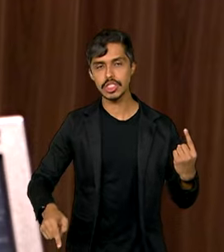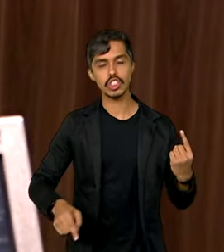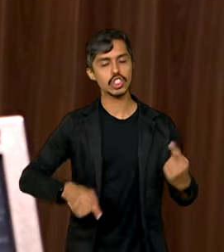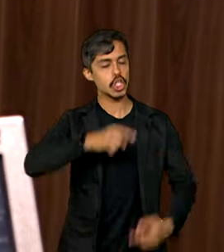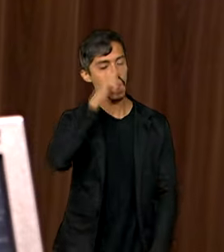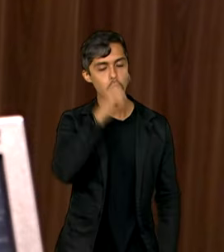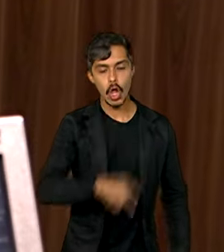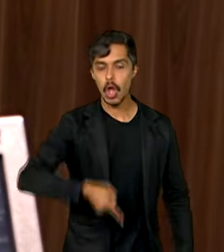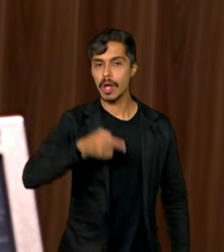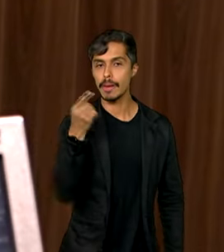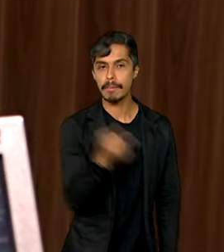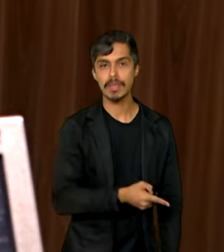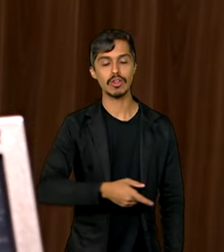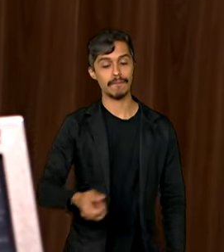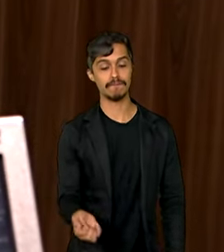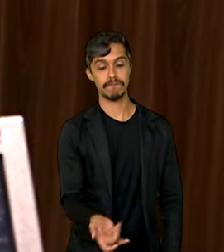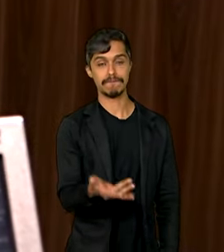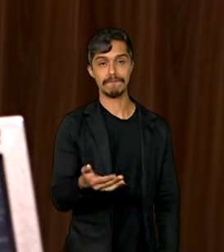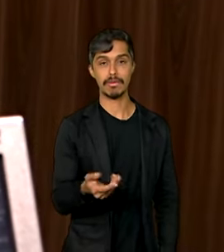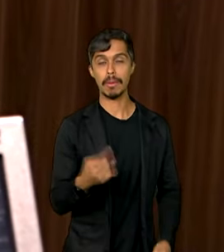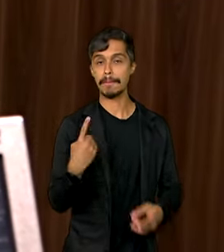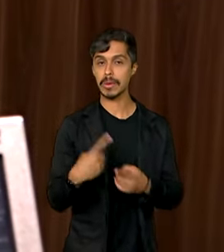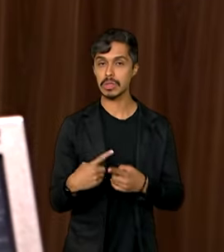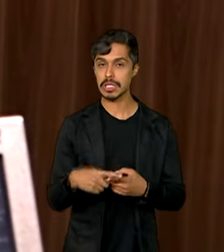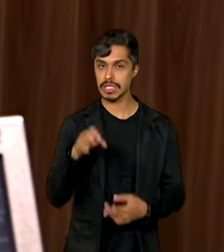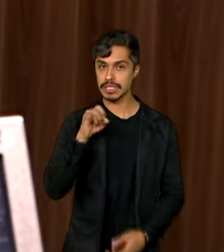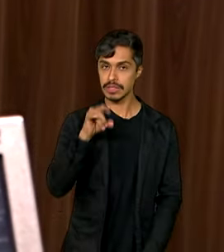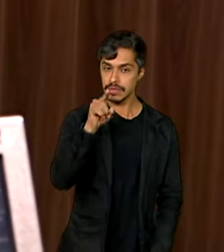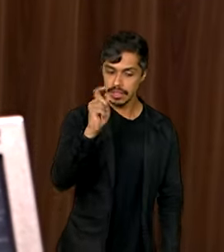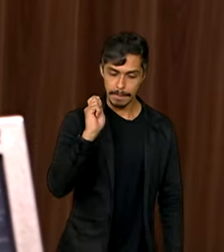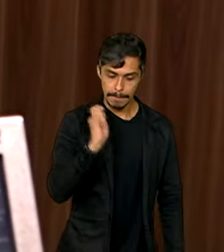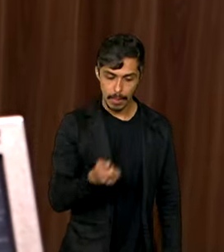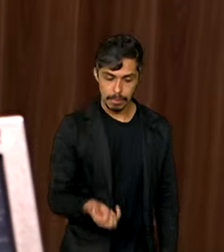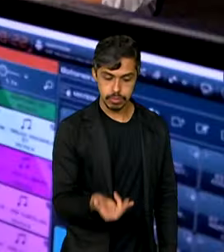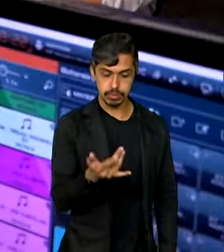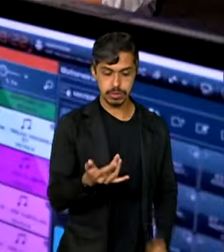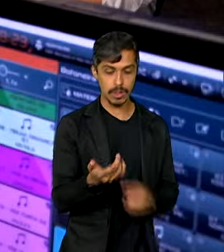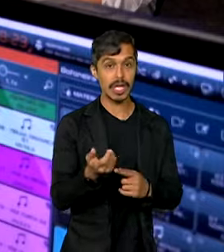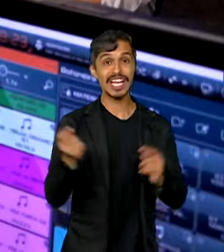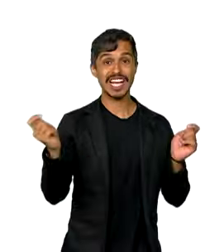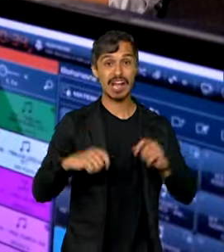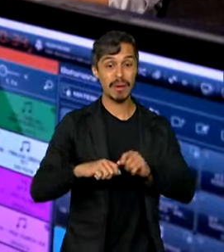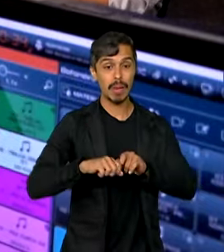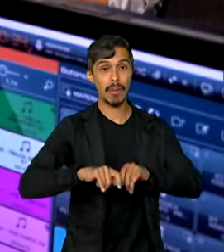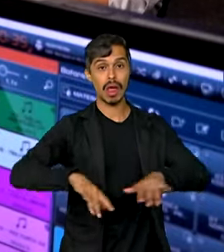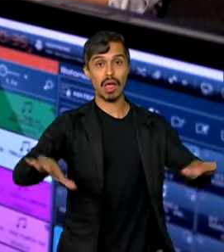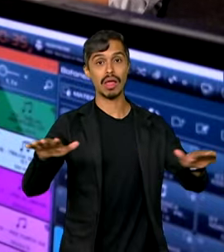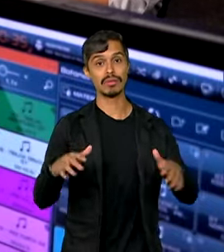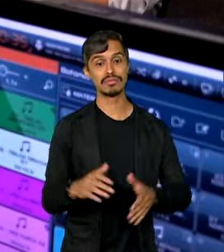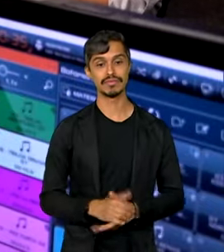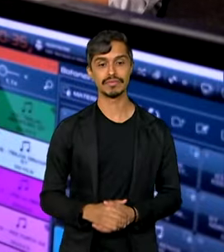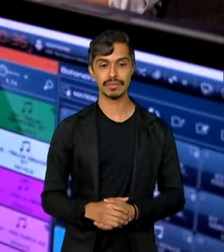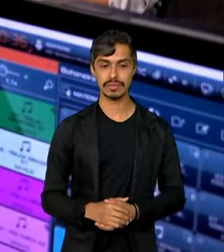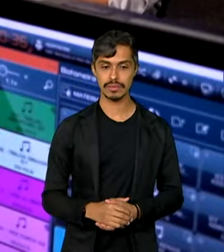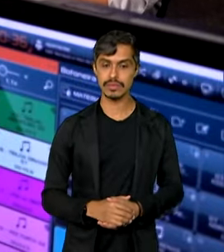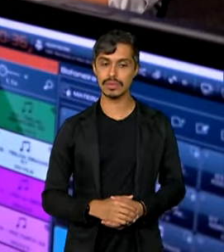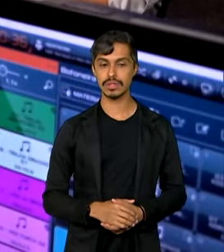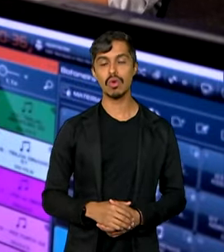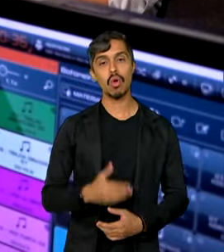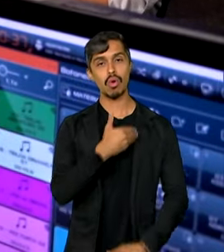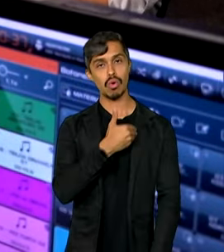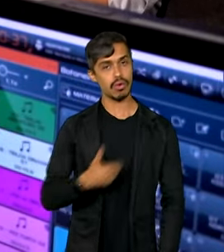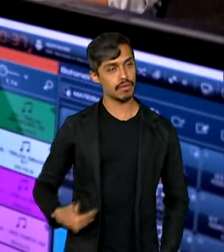exatamente porque, uma vez colocado, ele pode ganhar uma grande proporção. Por mais que o governo faça a sua